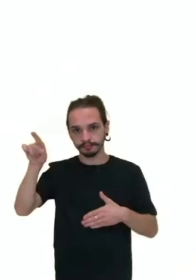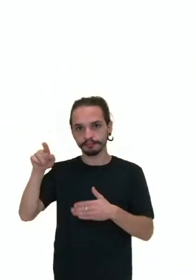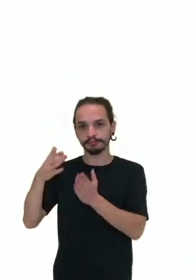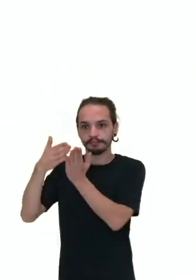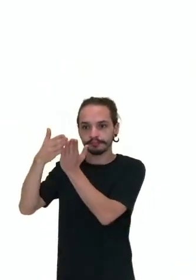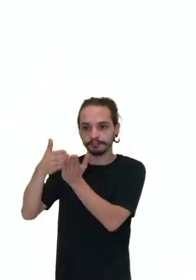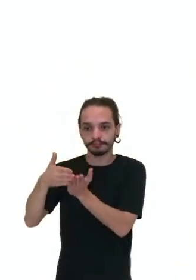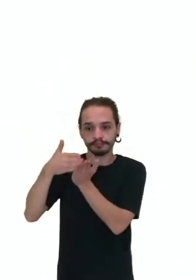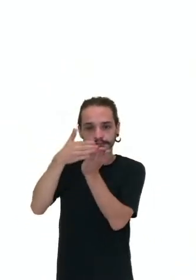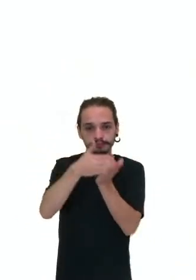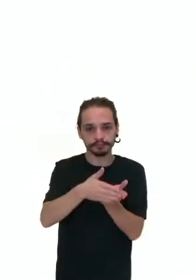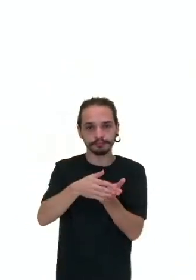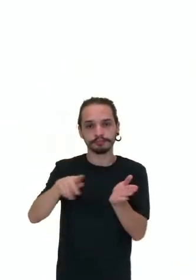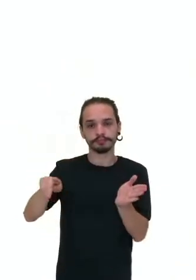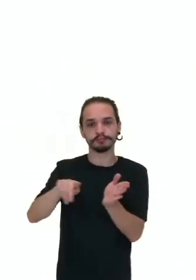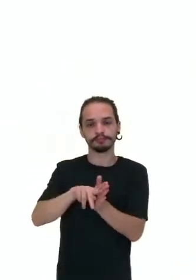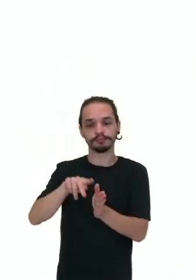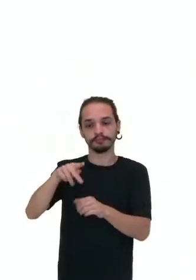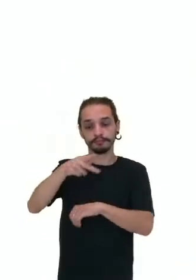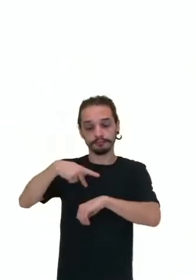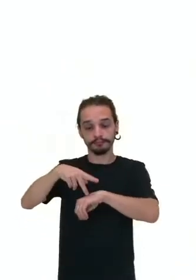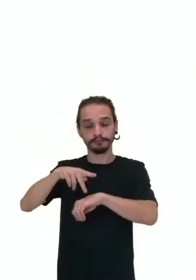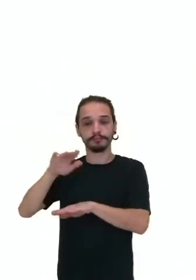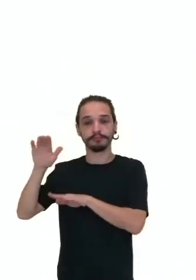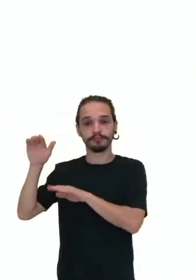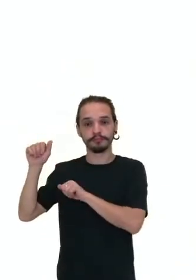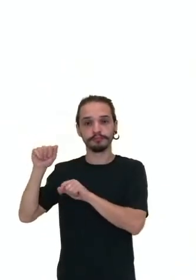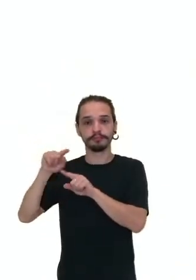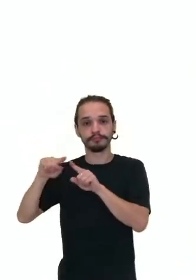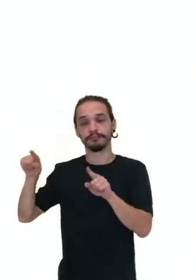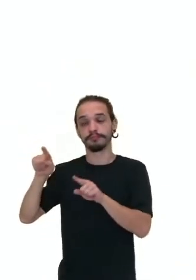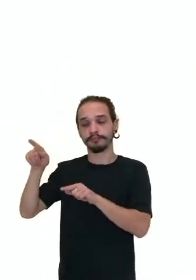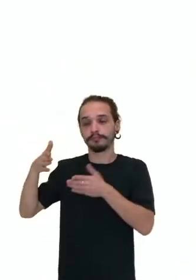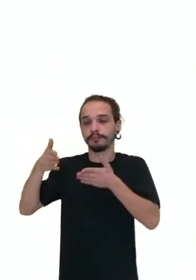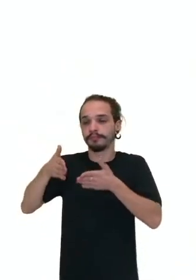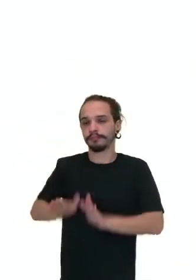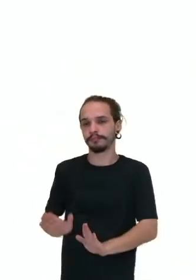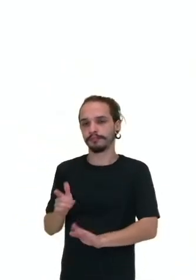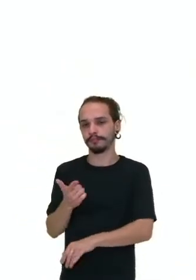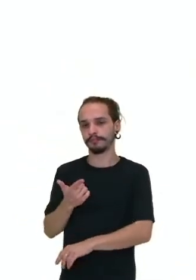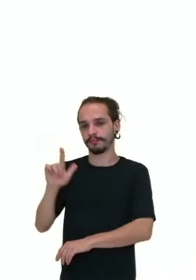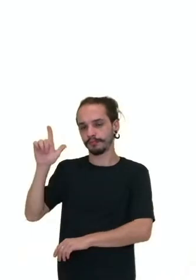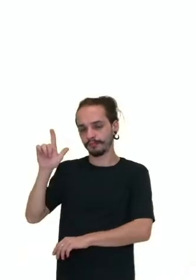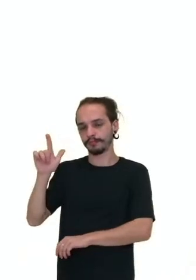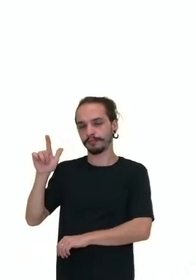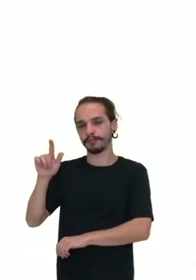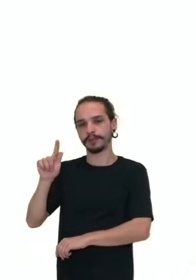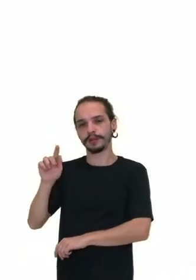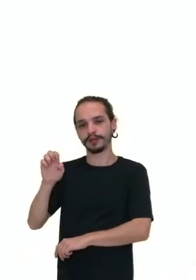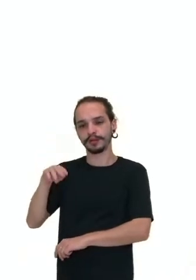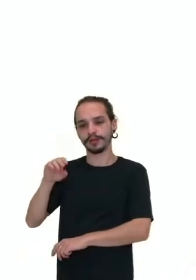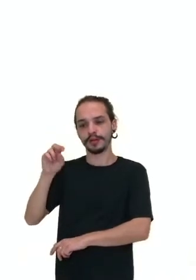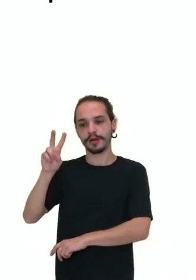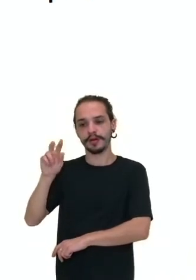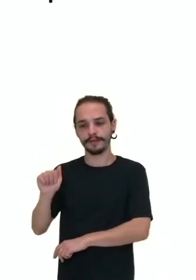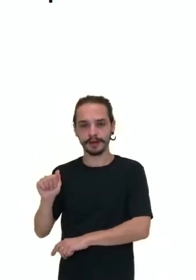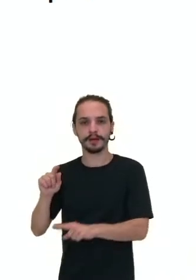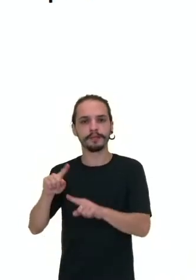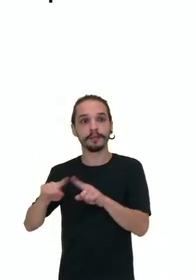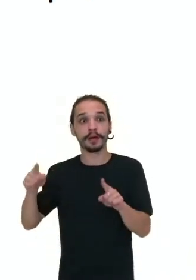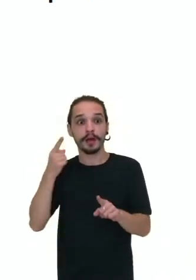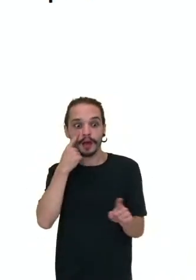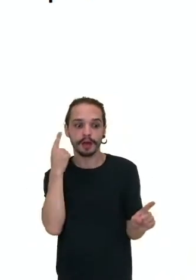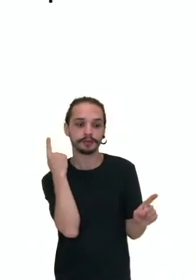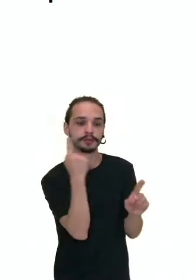Espanha, mas ele era genovês, mas ele vai conseguir o feito de descobrir as Américas, de descobrir, então,